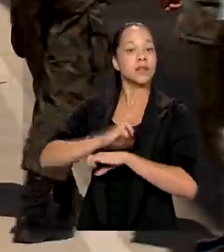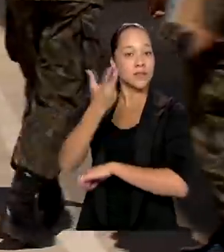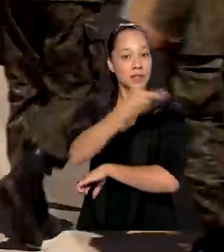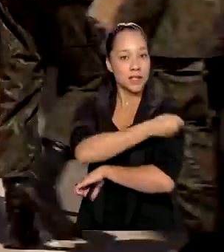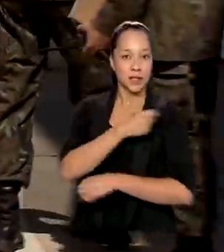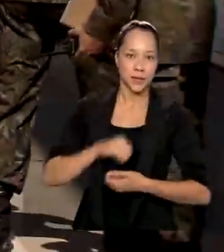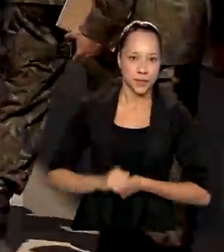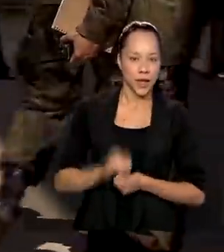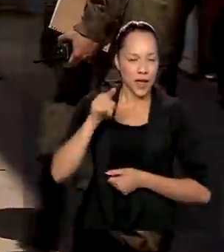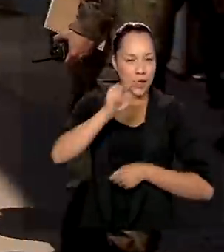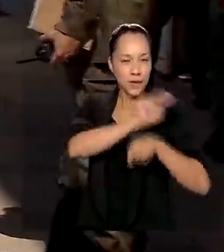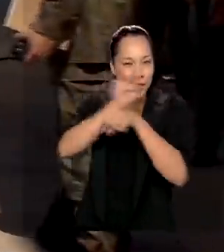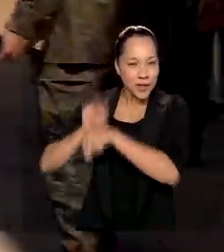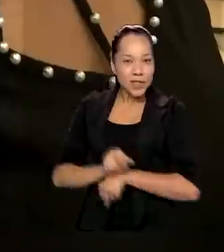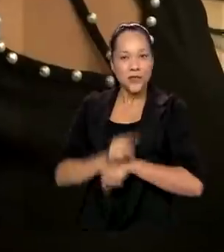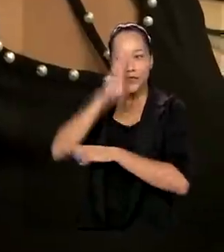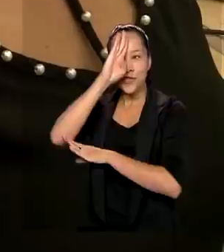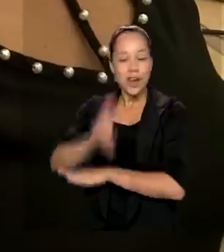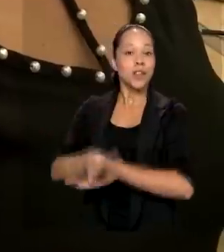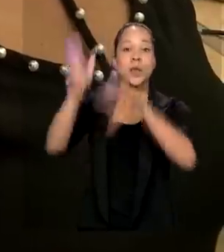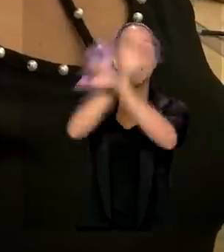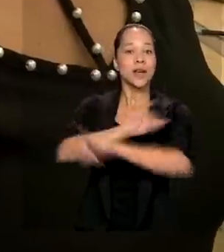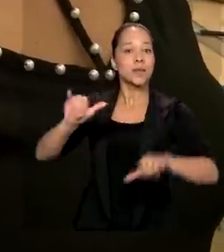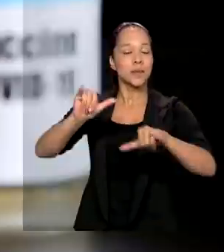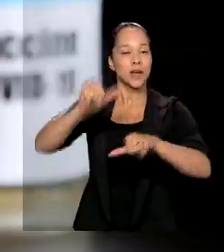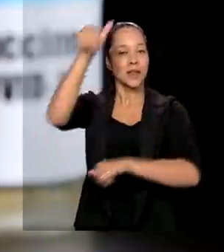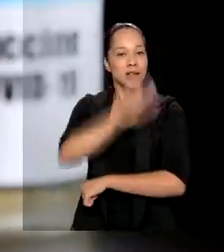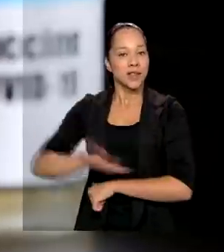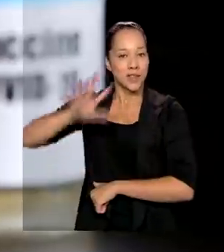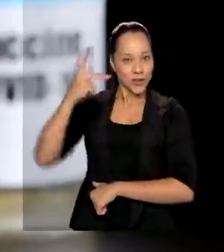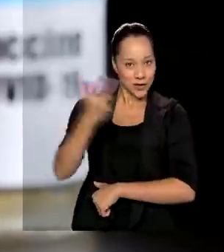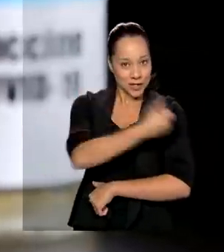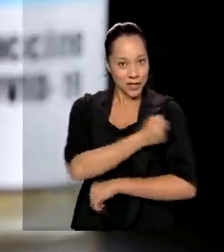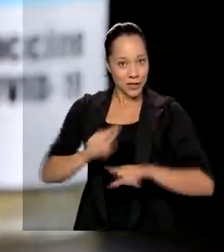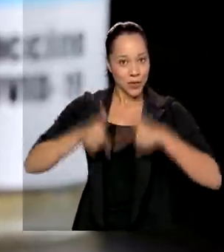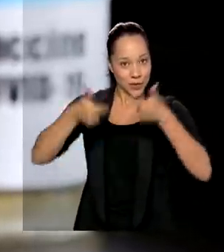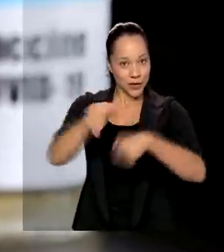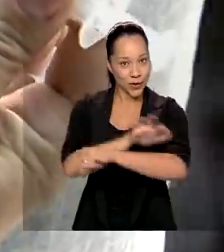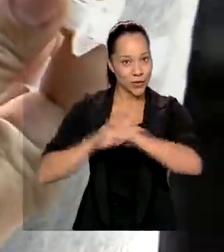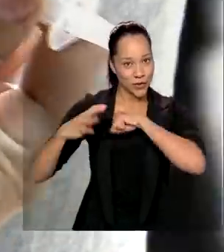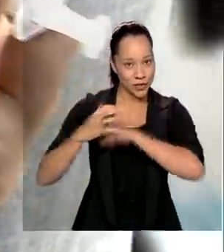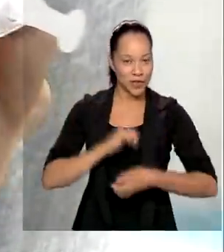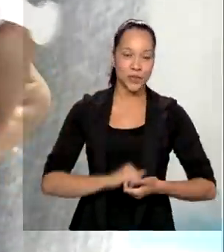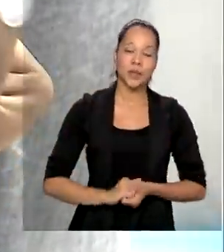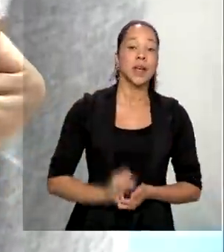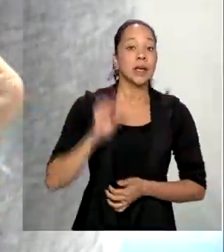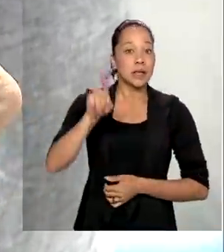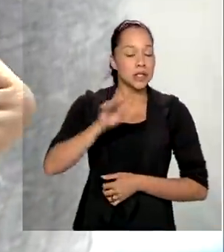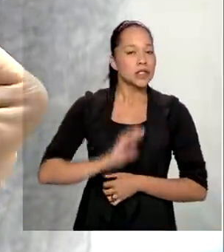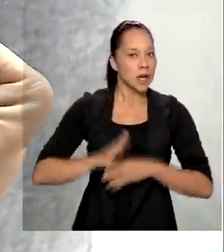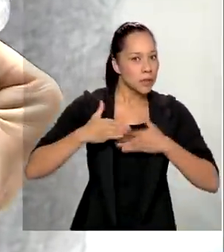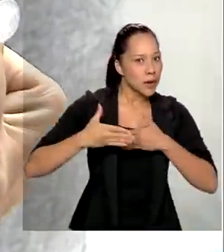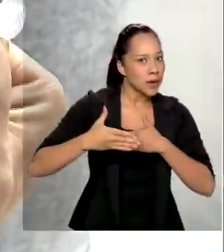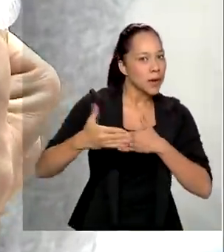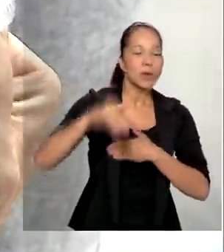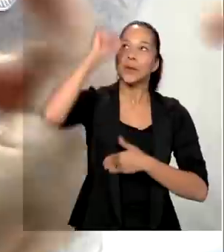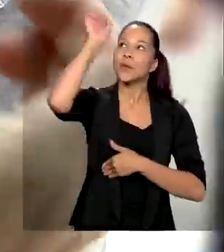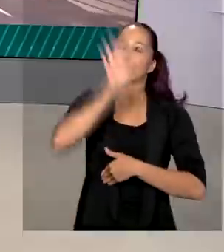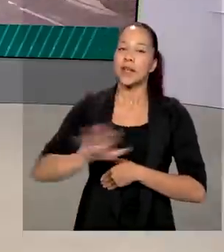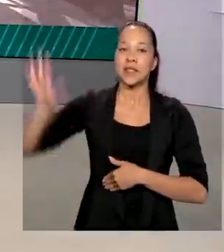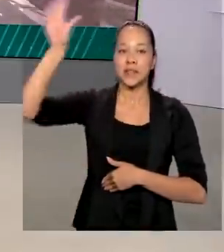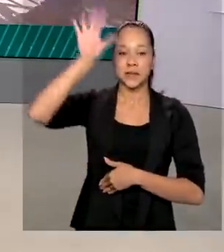Os imunizantes vão direto para a campanha nacional de vacinação contra a Covid-19, que está em andamento em todo o país.